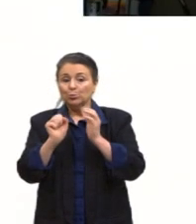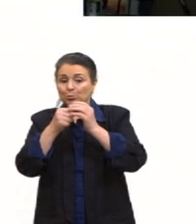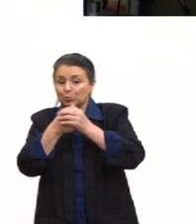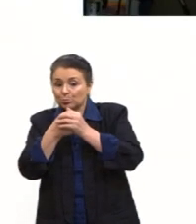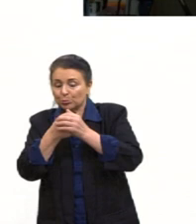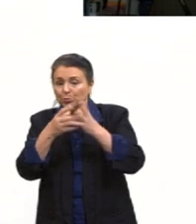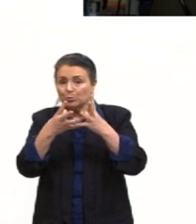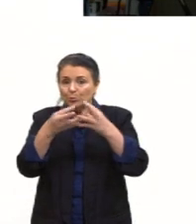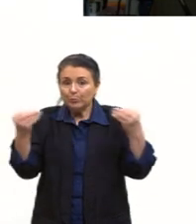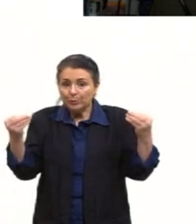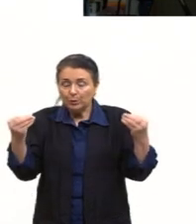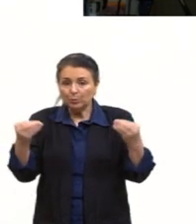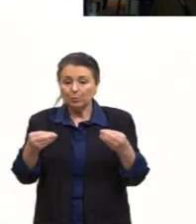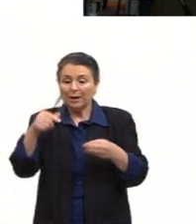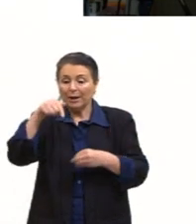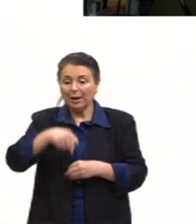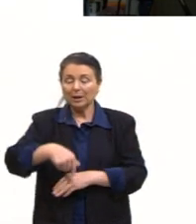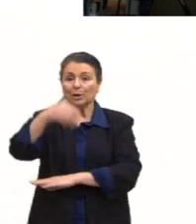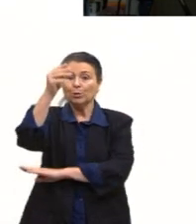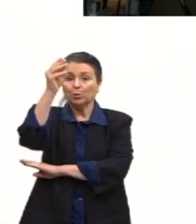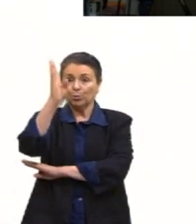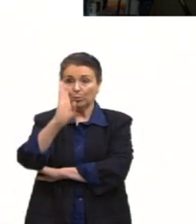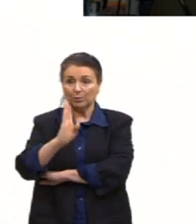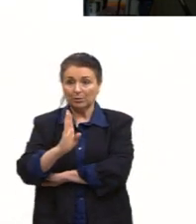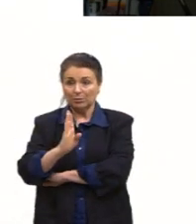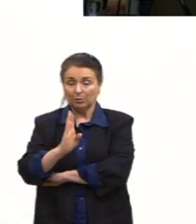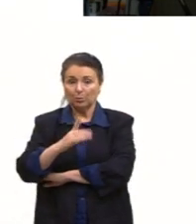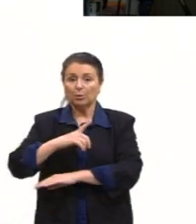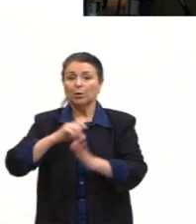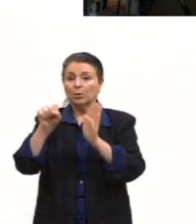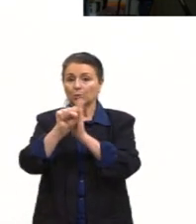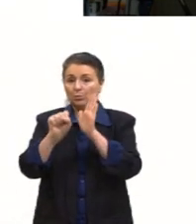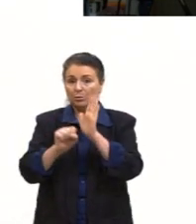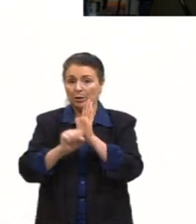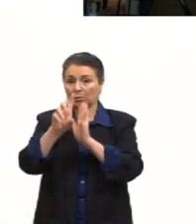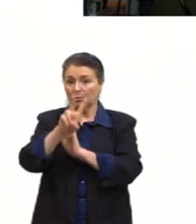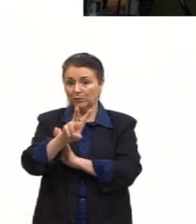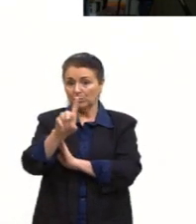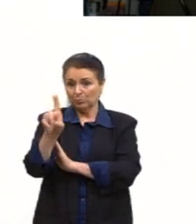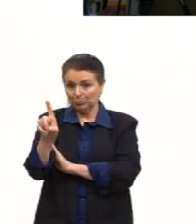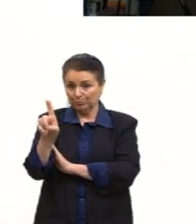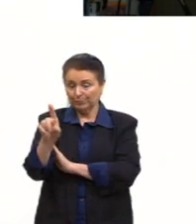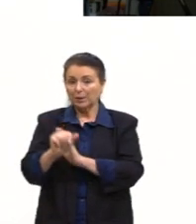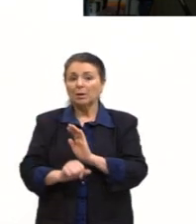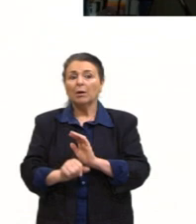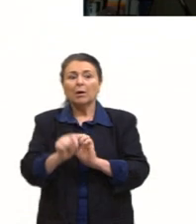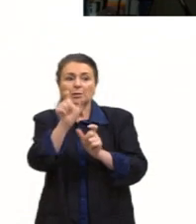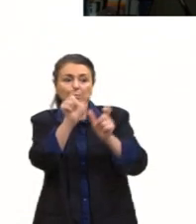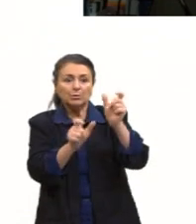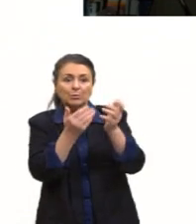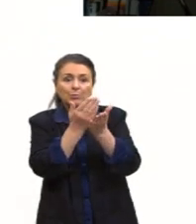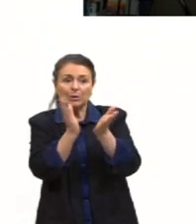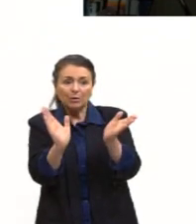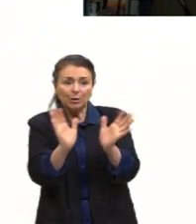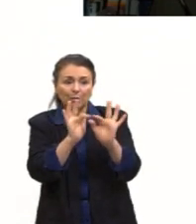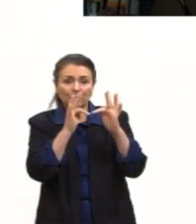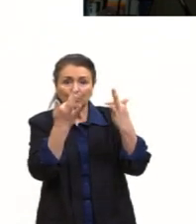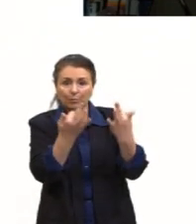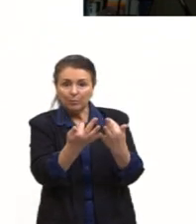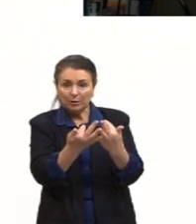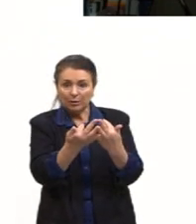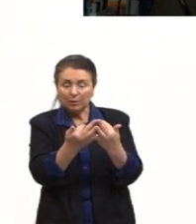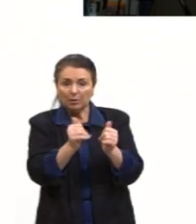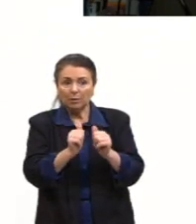Essa foto é no Brasil, já no século XXI. Então, as pessoas perderam seus familiares há 40, 50 anos,